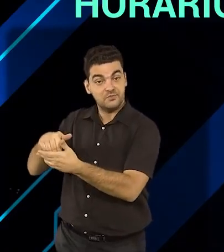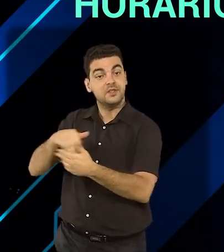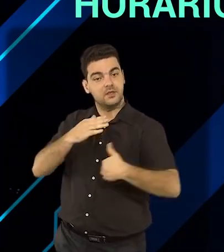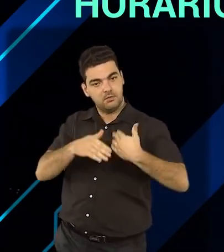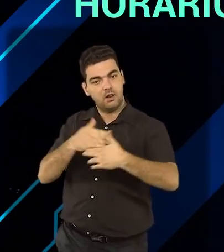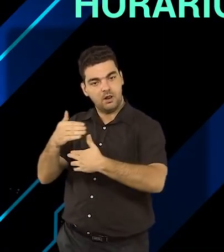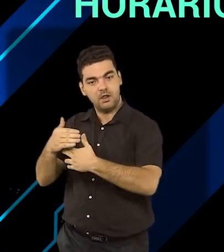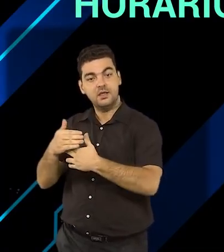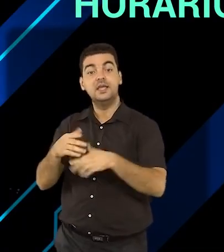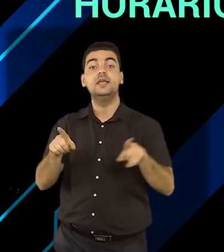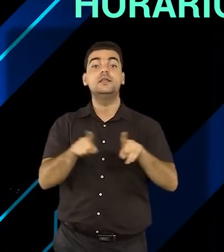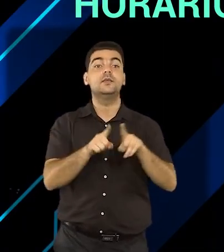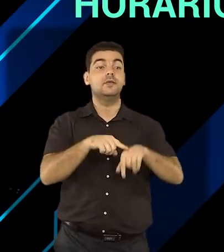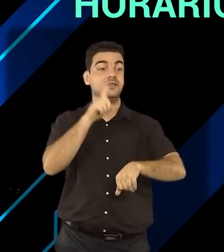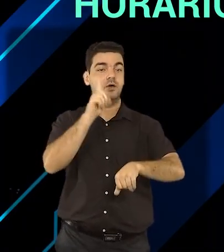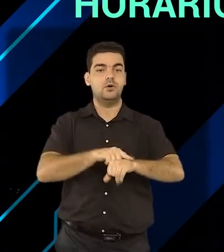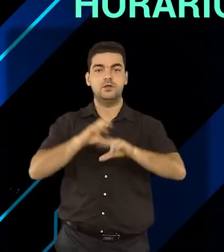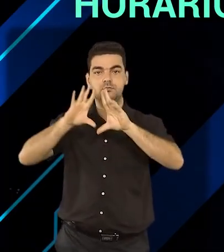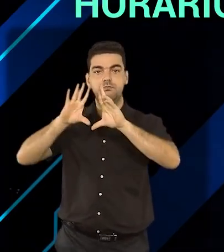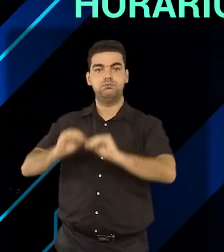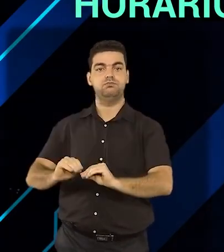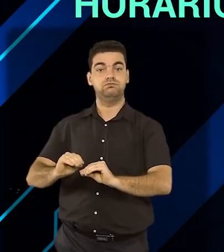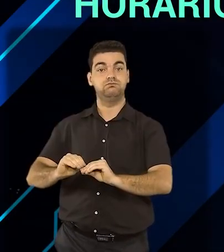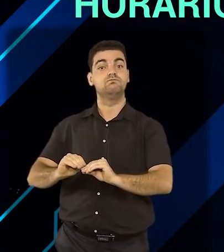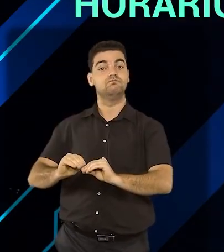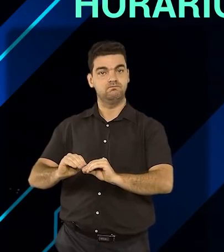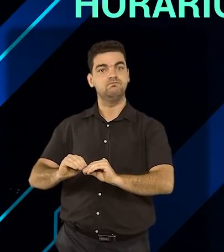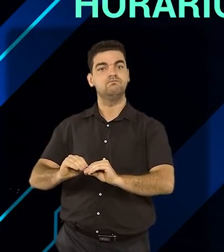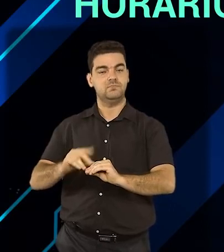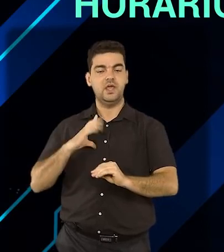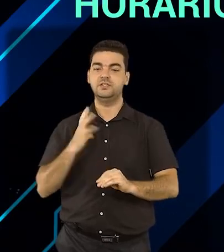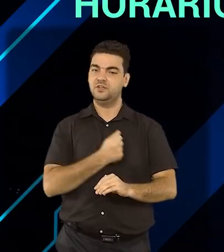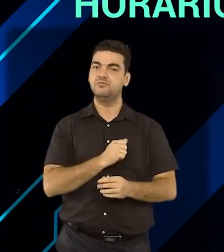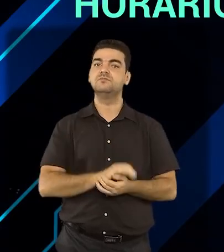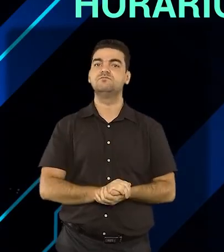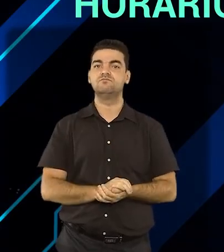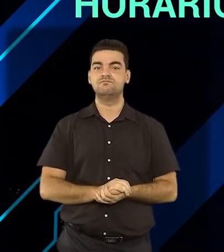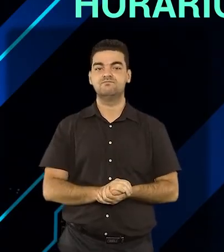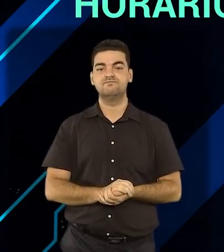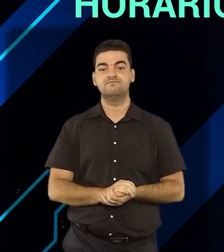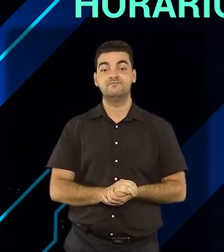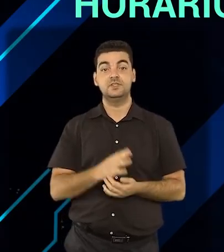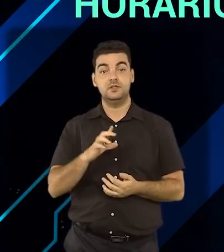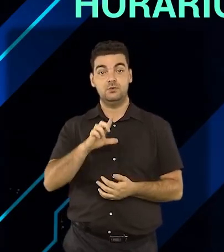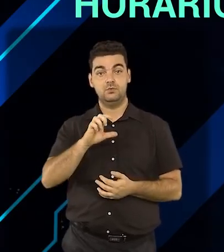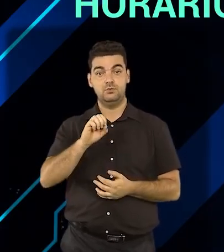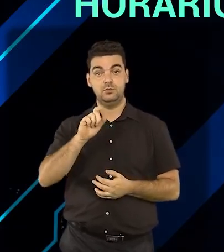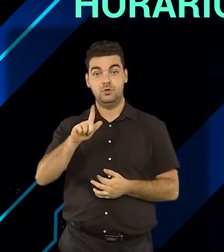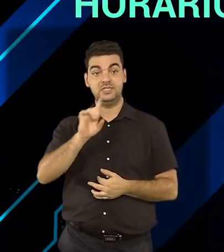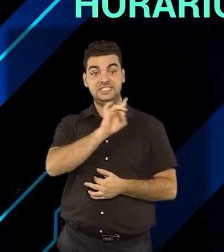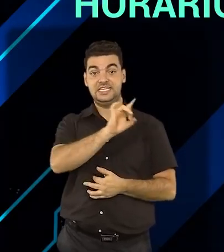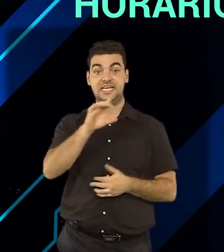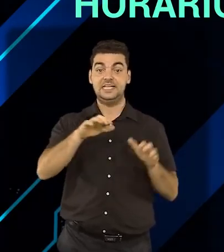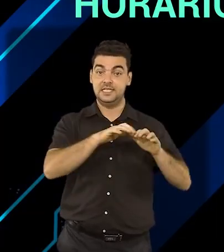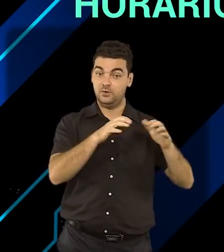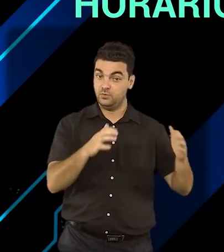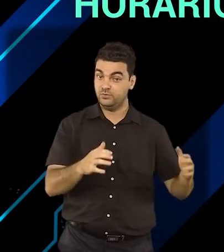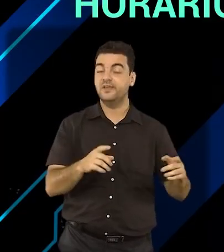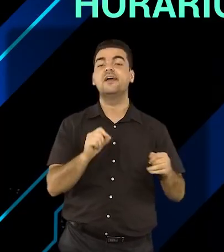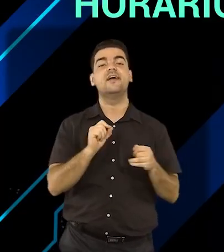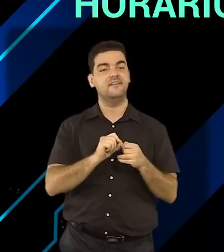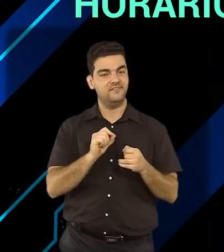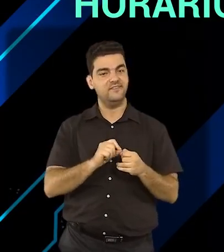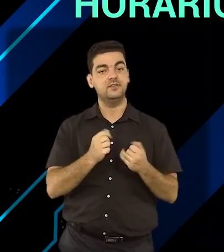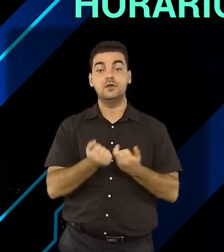sucessivamente, até o momento em que ela for desligada. O log de cada urna é fornecido